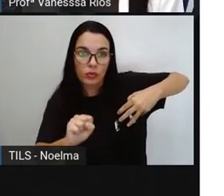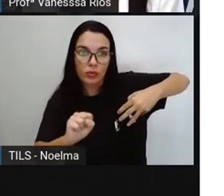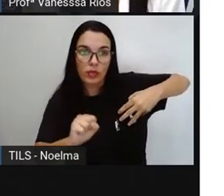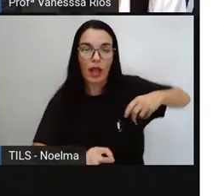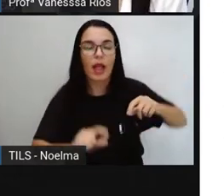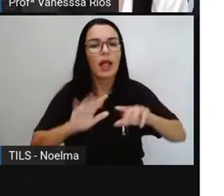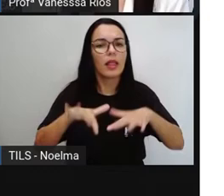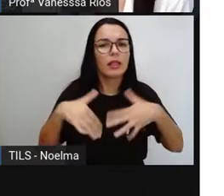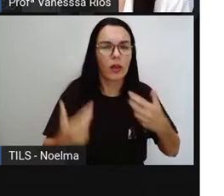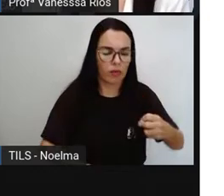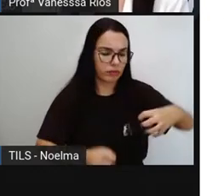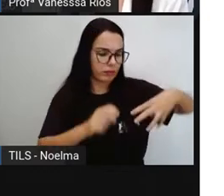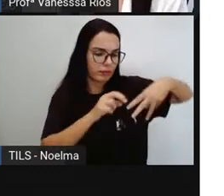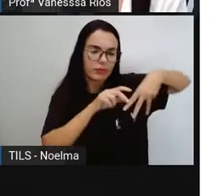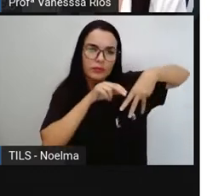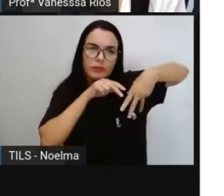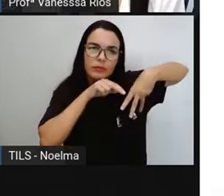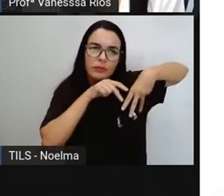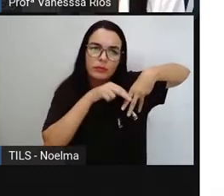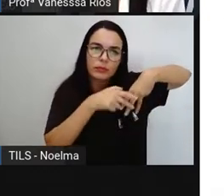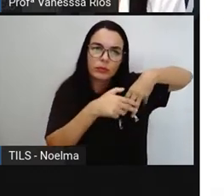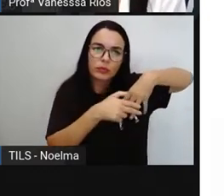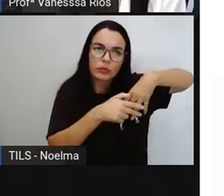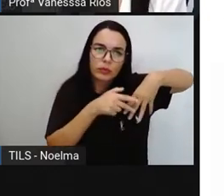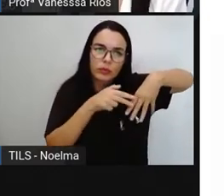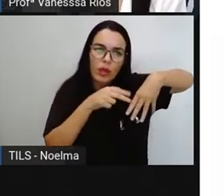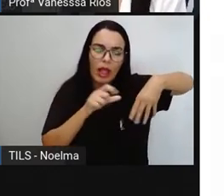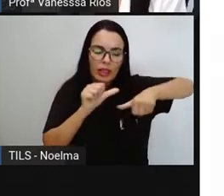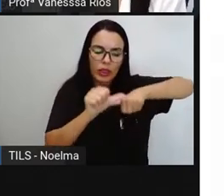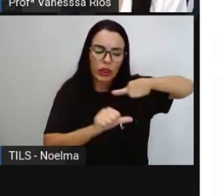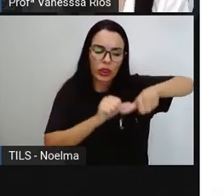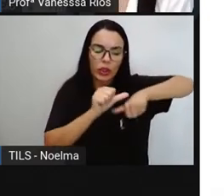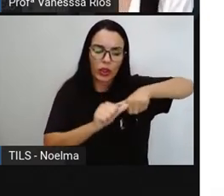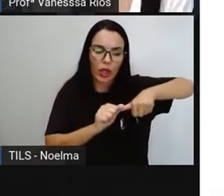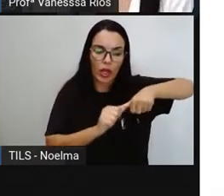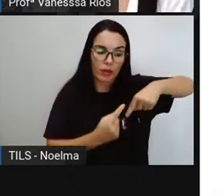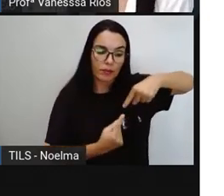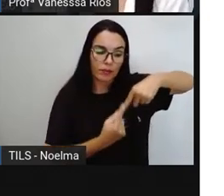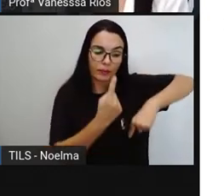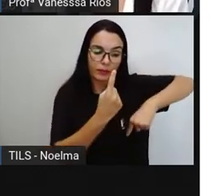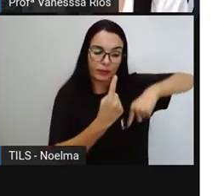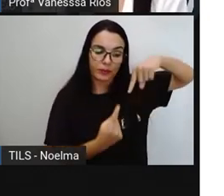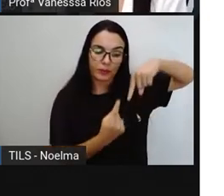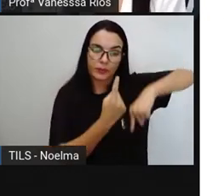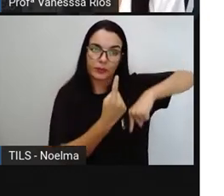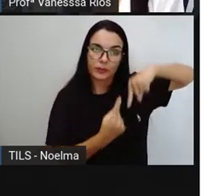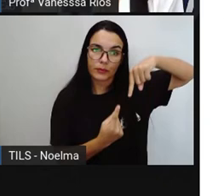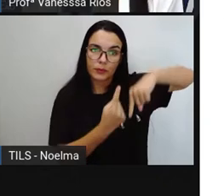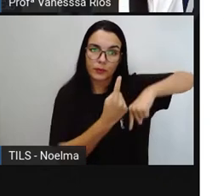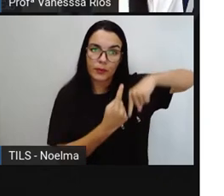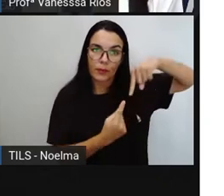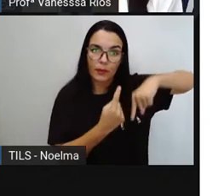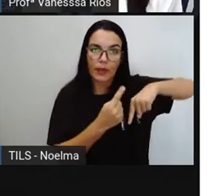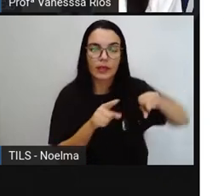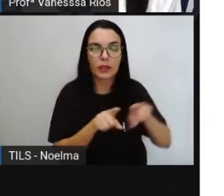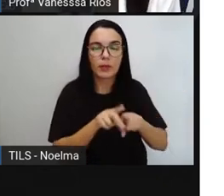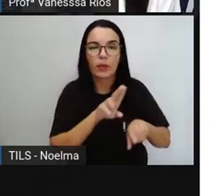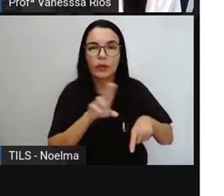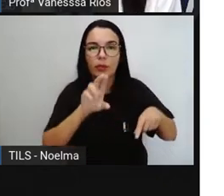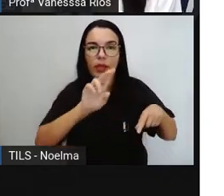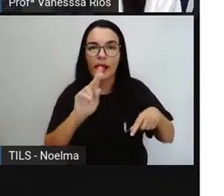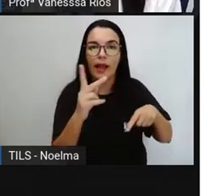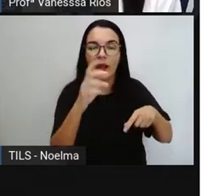Nos alvéolos ocorrem as trocas gasosas, um processo também denominado de hematose.